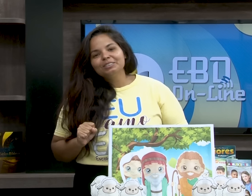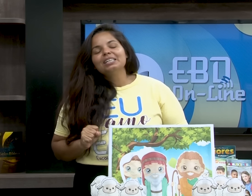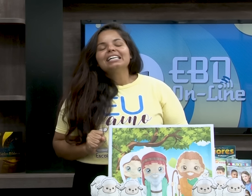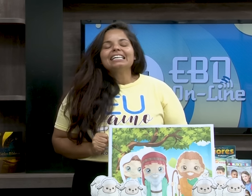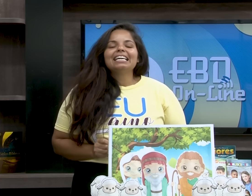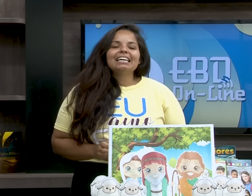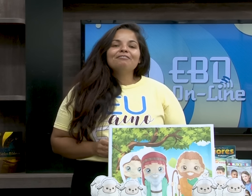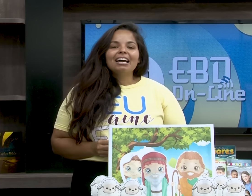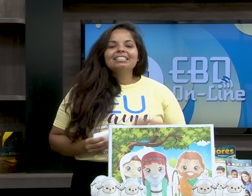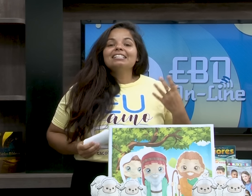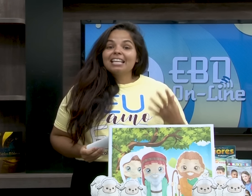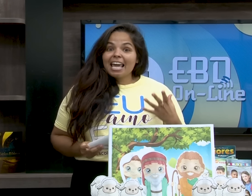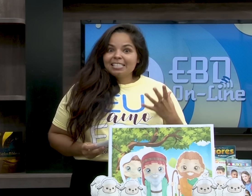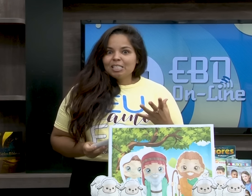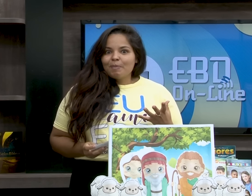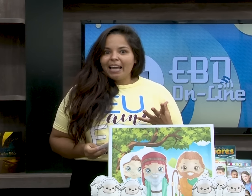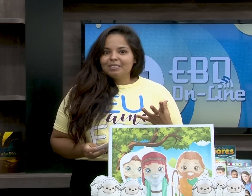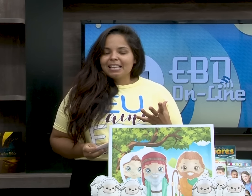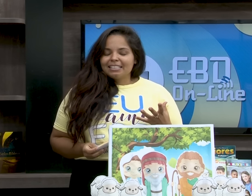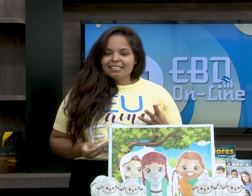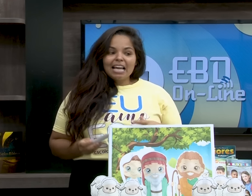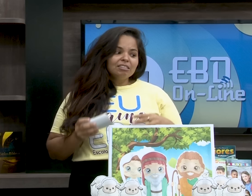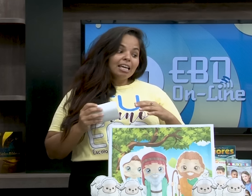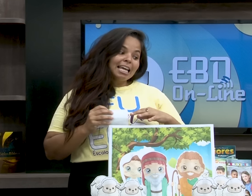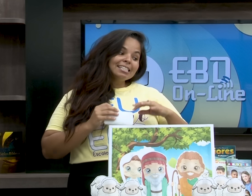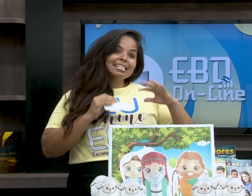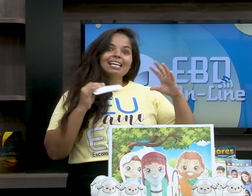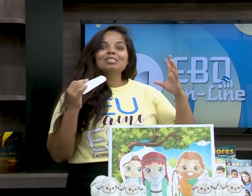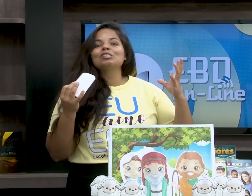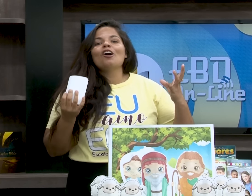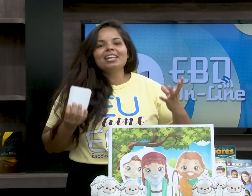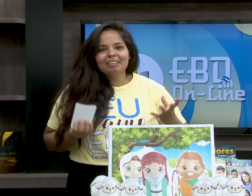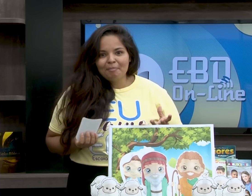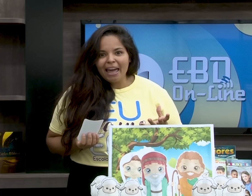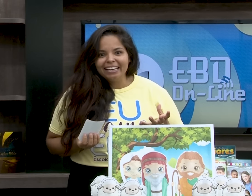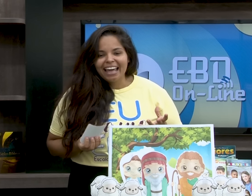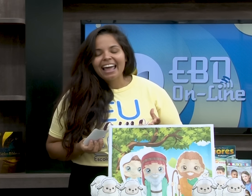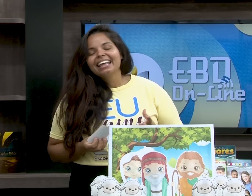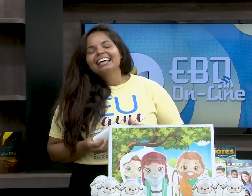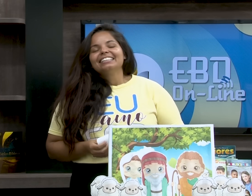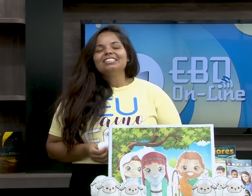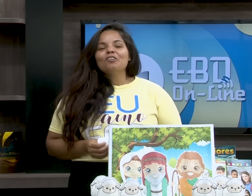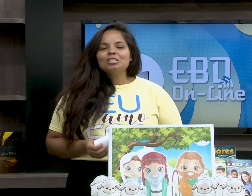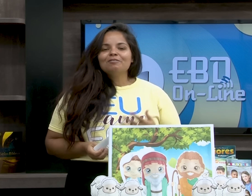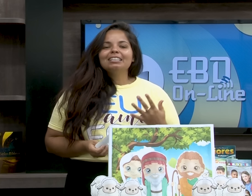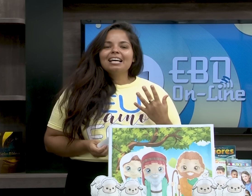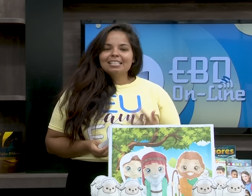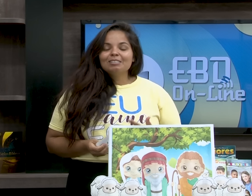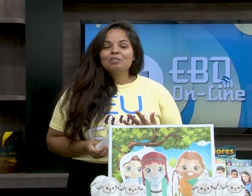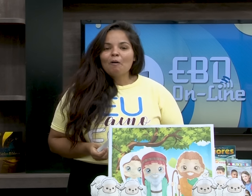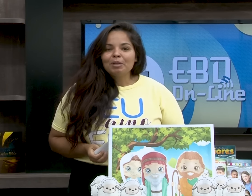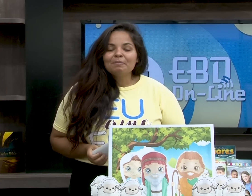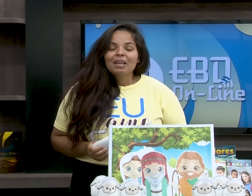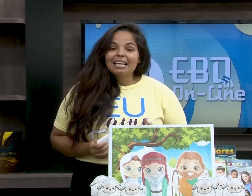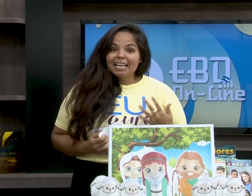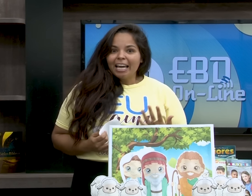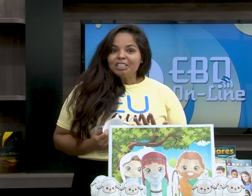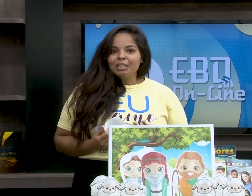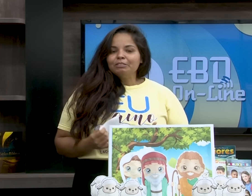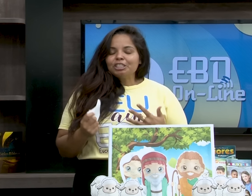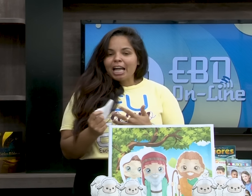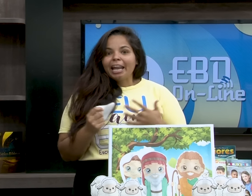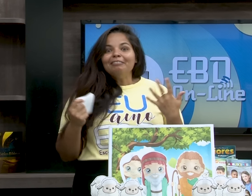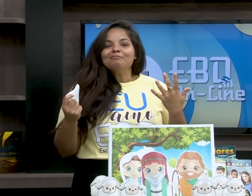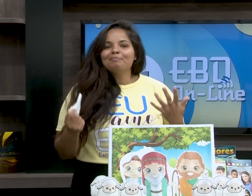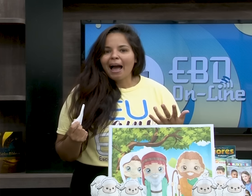memorizando que vai trazer esse aspecto, tá certo? E em si, a história também, né? De hoje vai trazer sobre essa